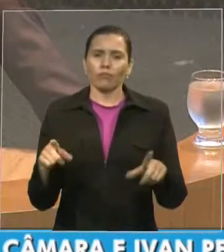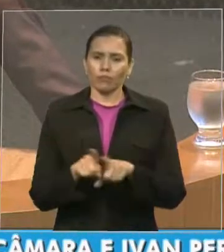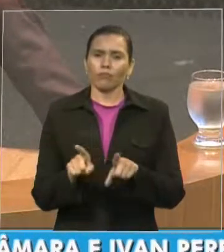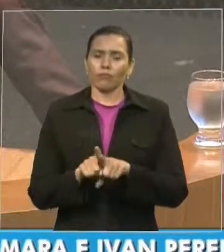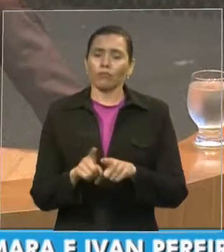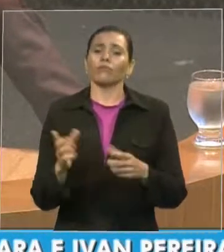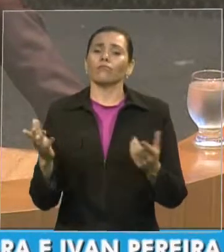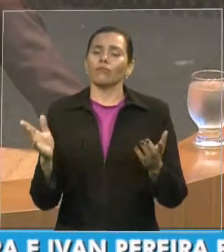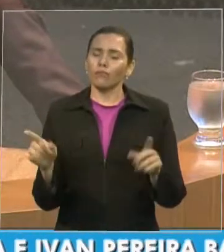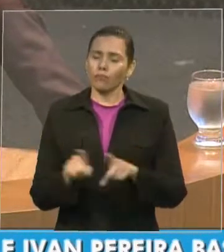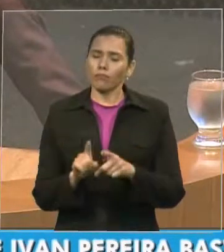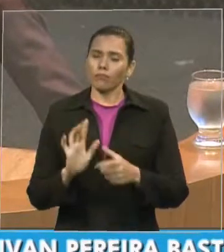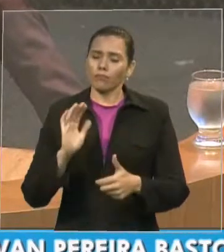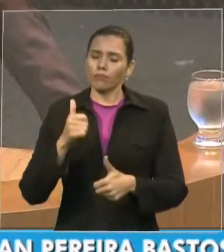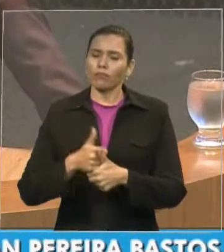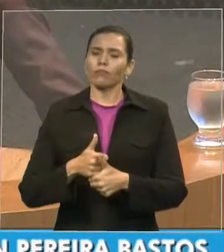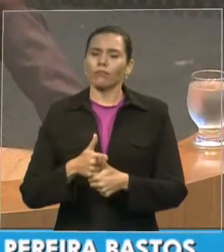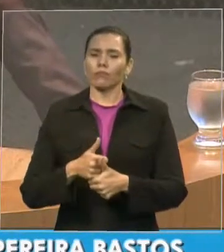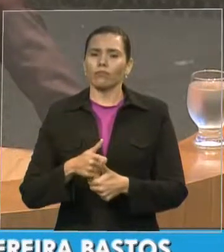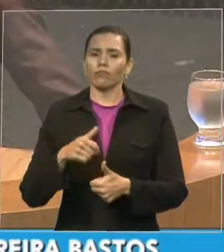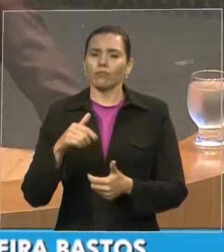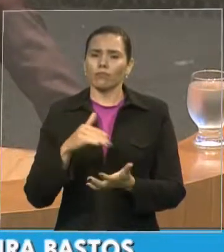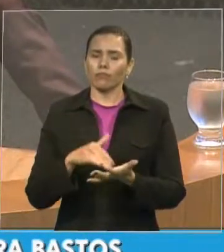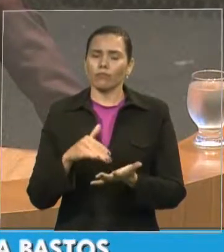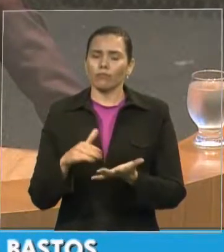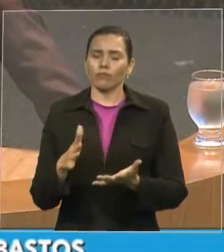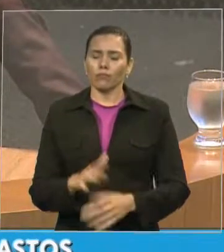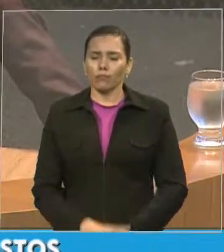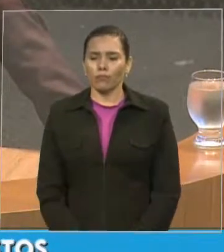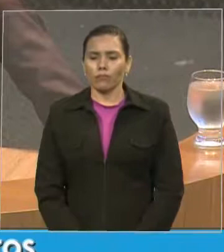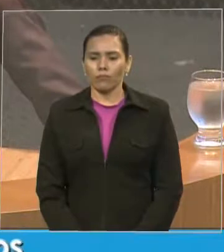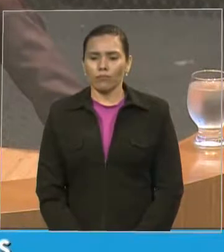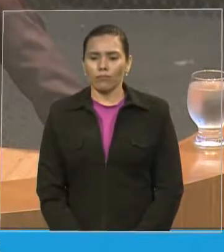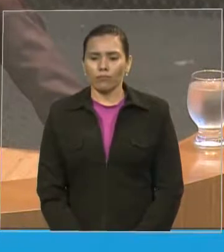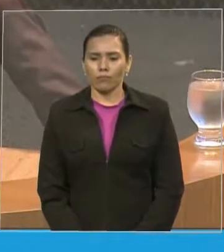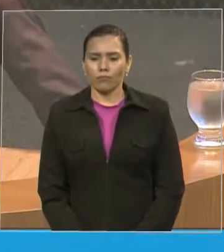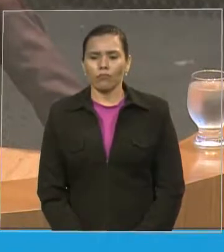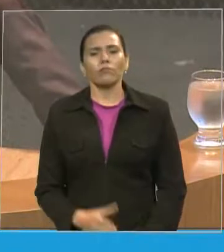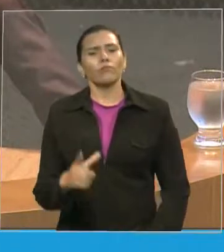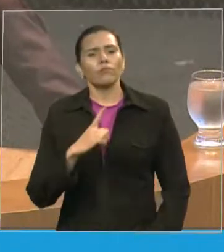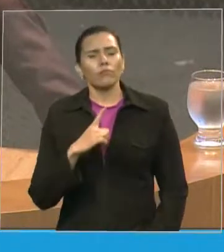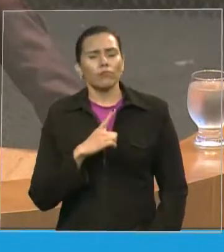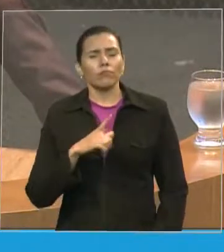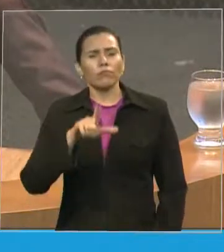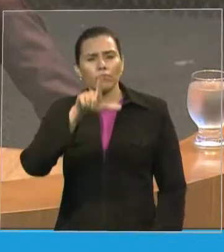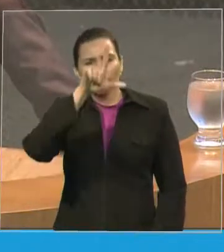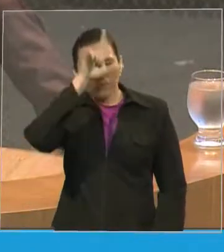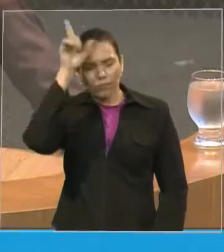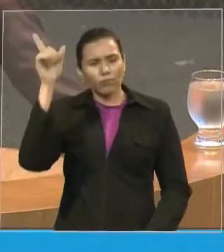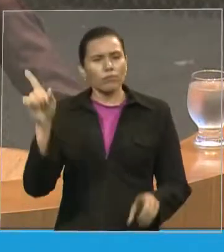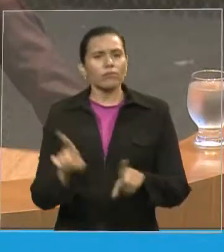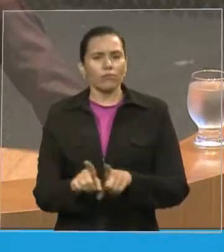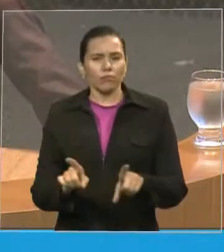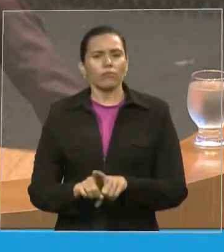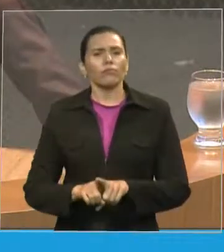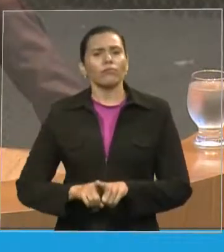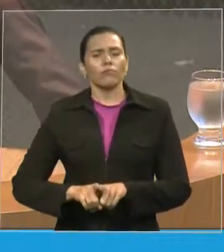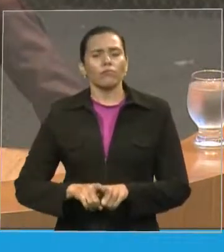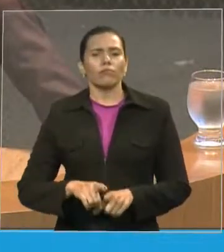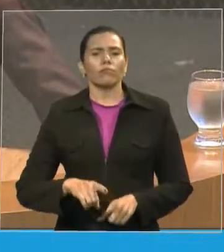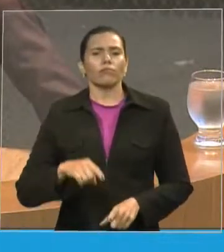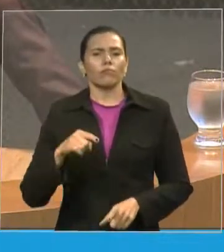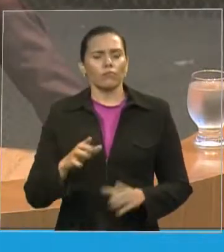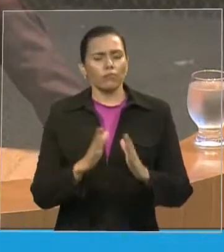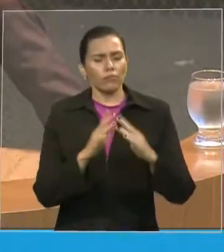líderes irmãos nossos que estão em posição de destaque no governo cito aqui ainda o